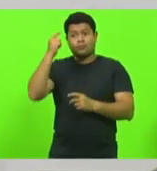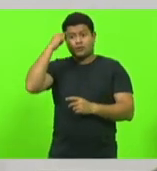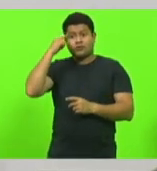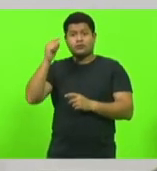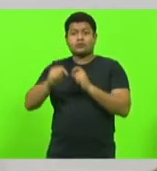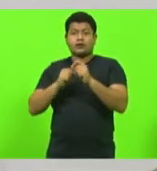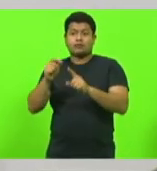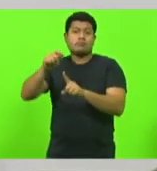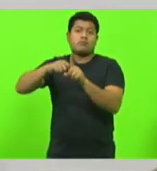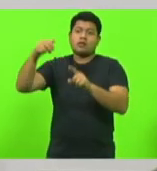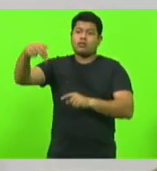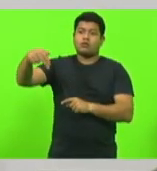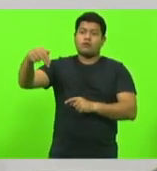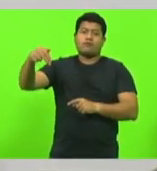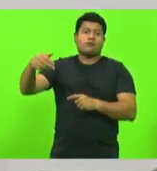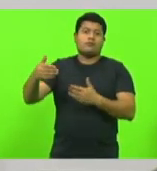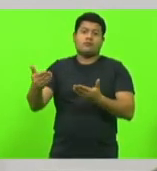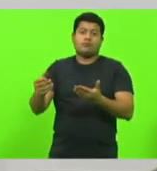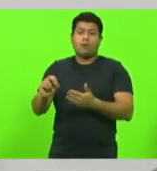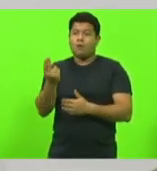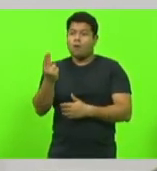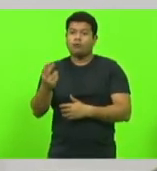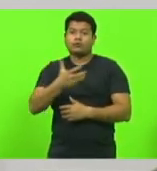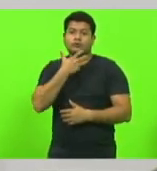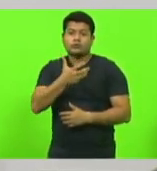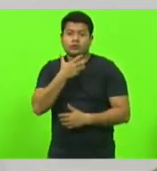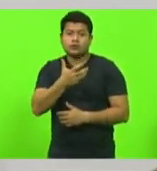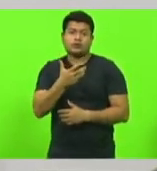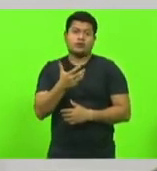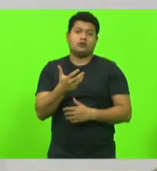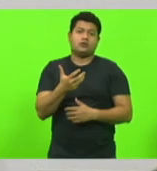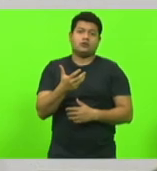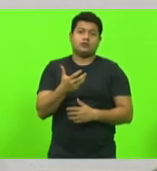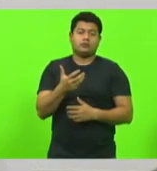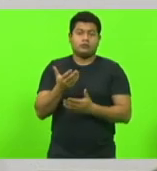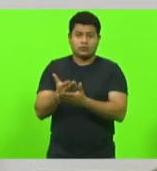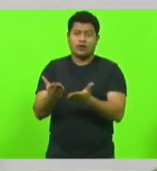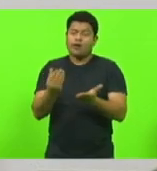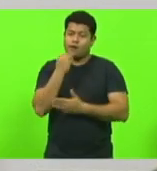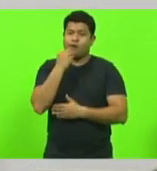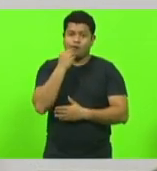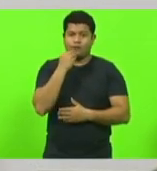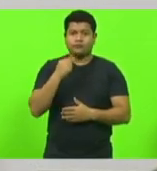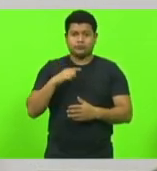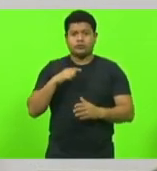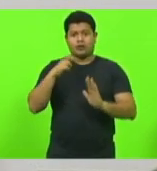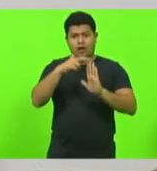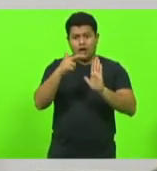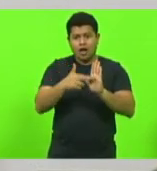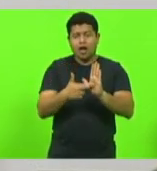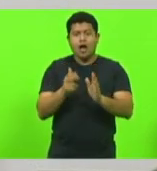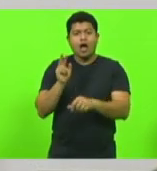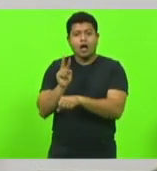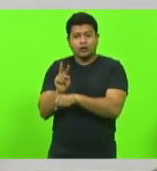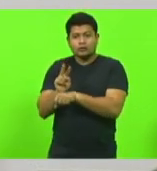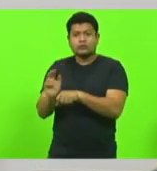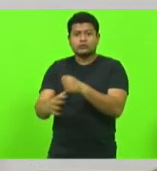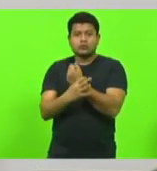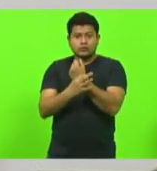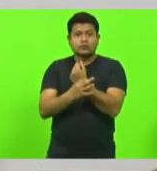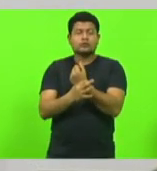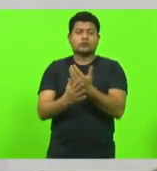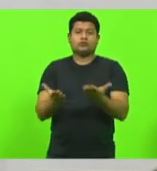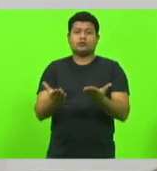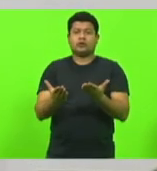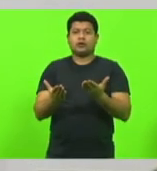para que os festejos, evidentemente, ainda, com os regramentos de segurança exigíveis pela condição